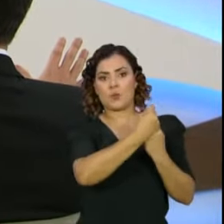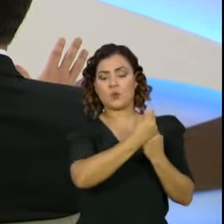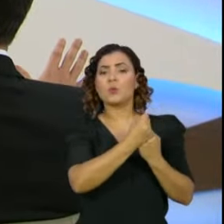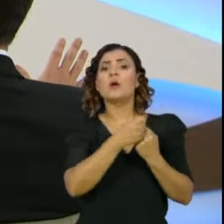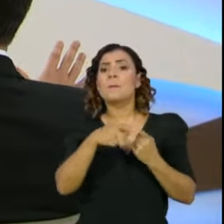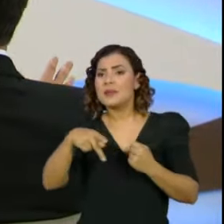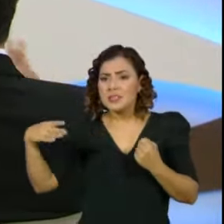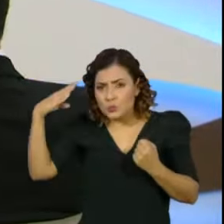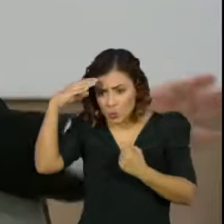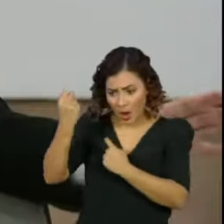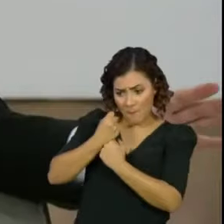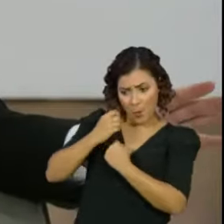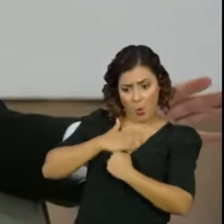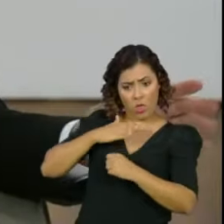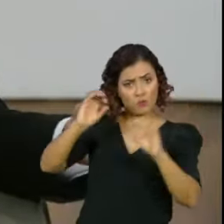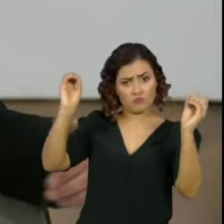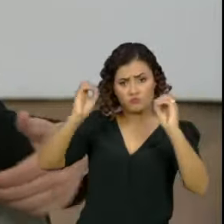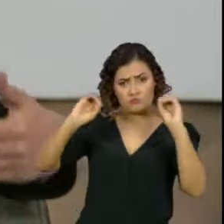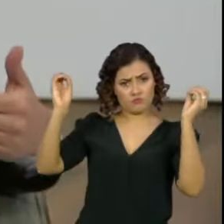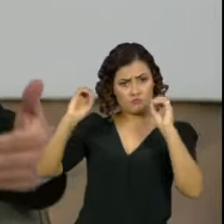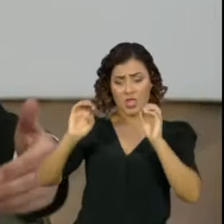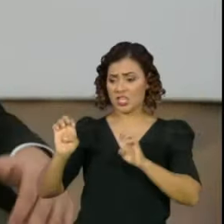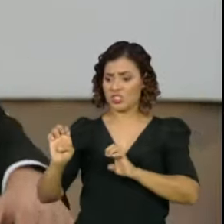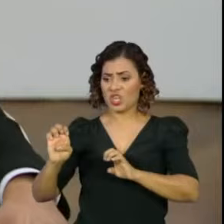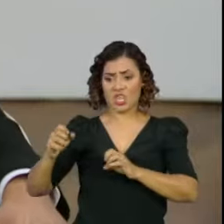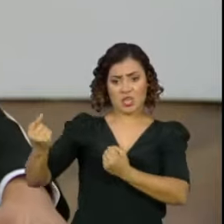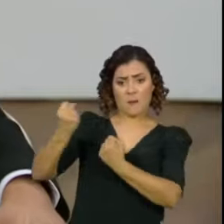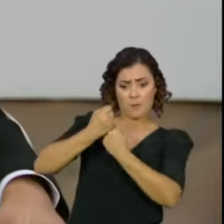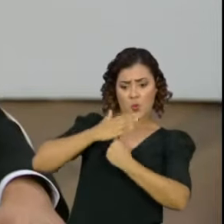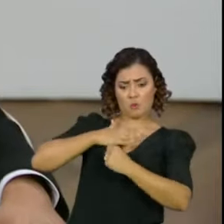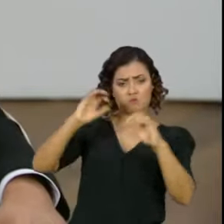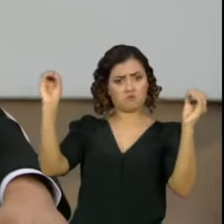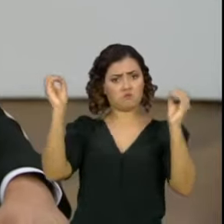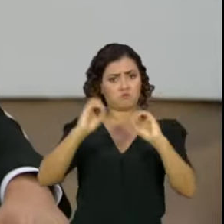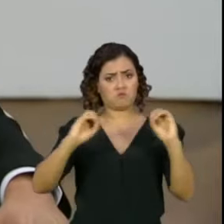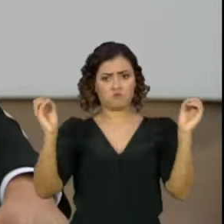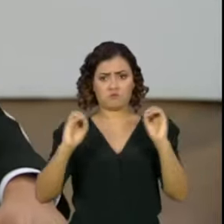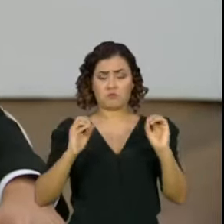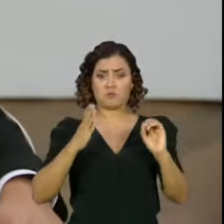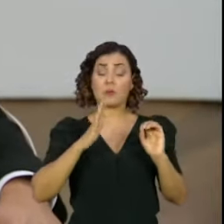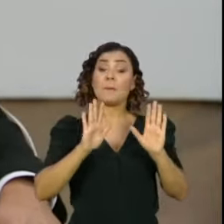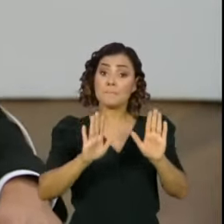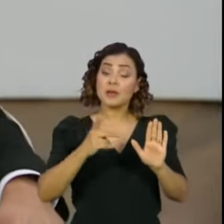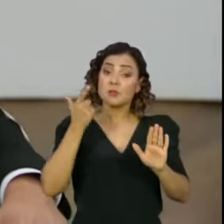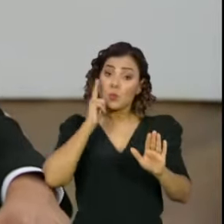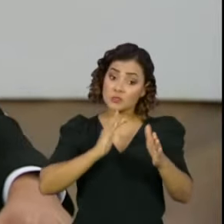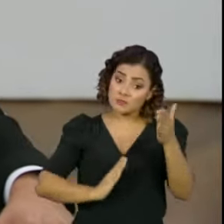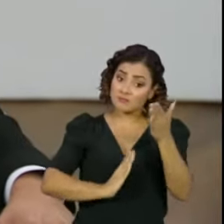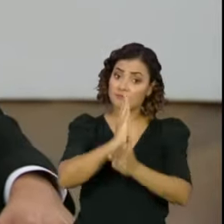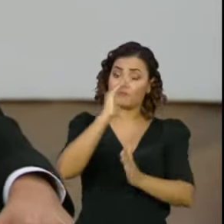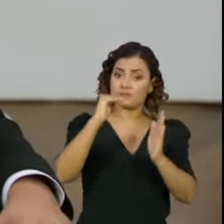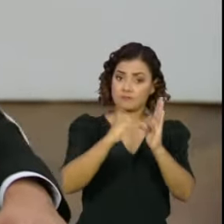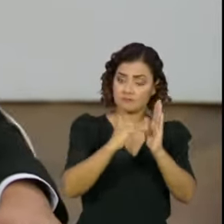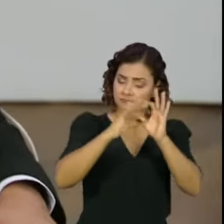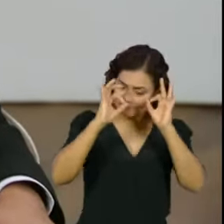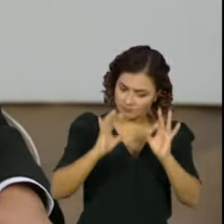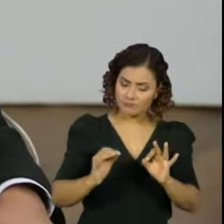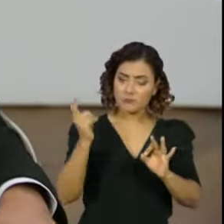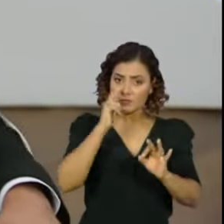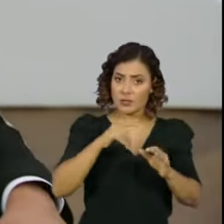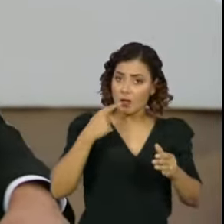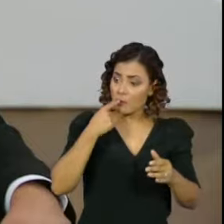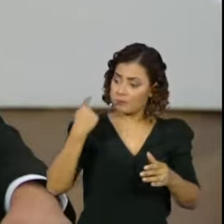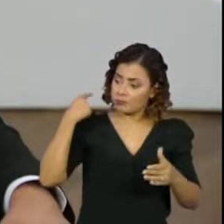do presidente Jair Bolsonaro, sem apoio da esquerda, num projeto político local. Depois me tornei presidente do Senado, agora